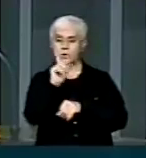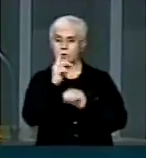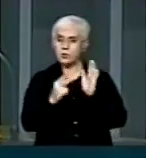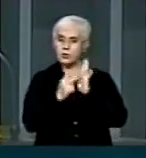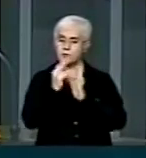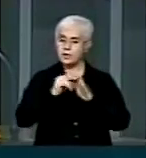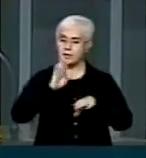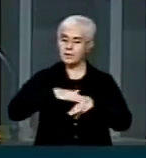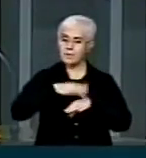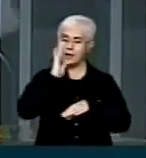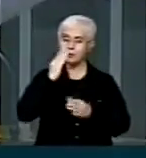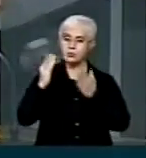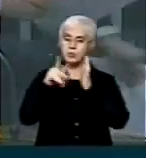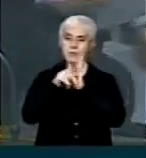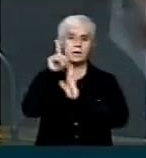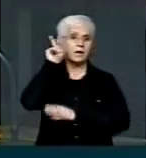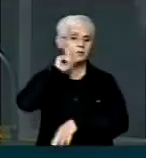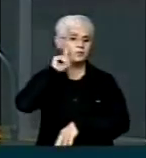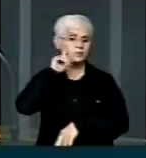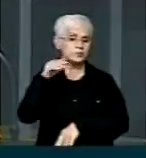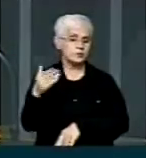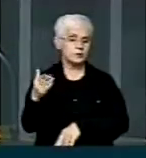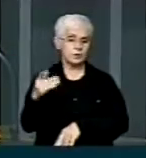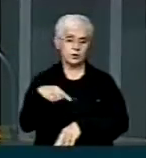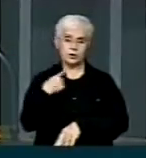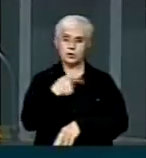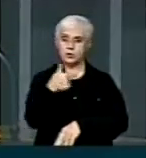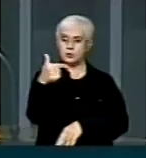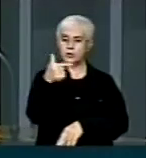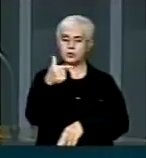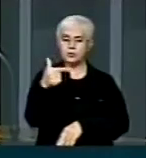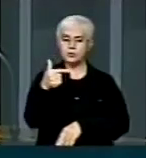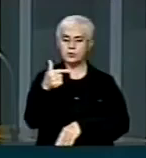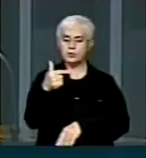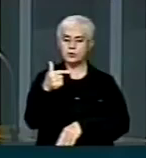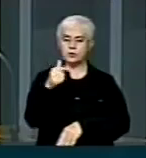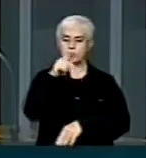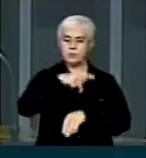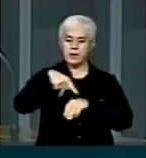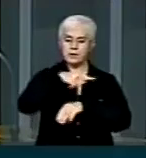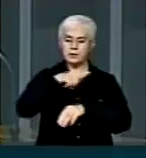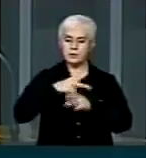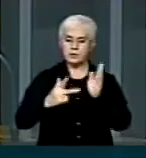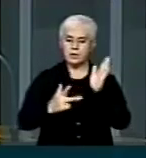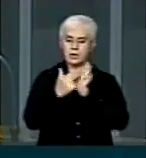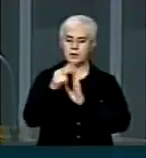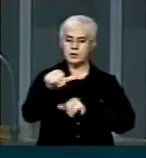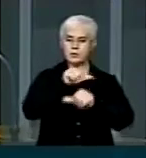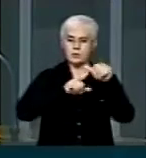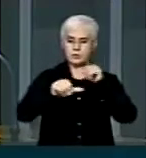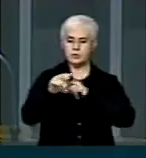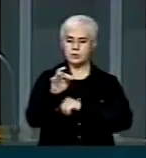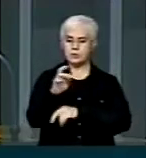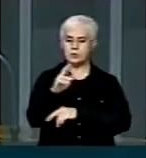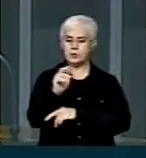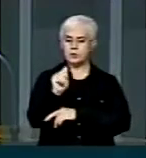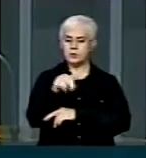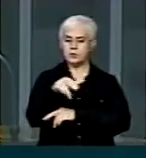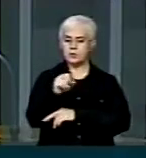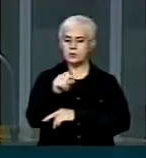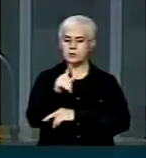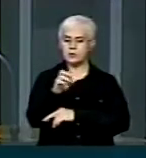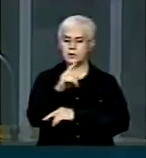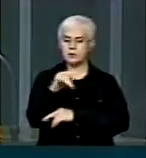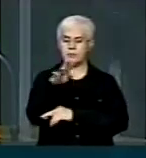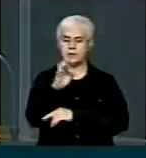transplantes que os Estados Unidos. Portanto, nós somos o segundo mundo. Se considerarmos que o programa brasileiro é público,